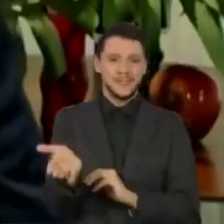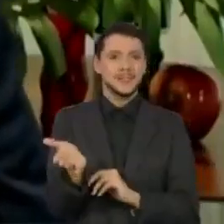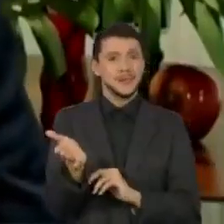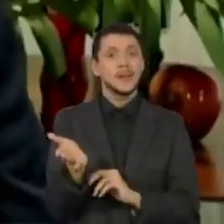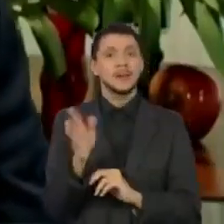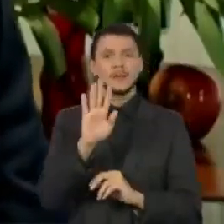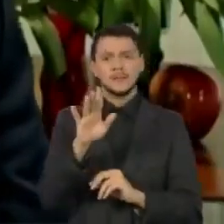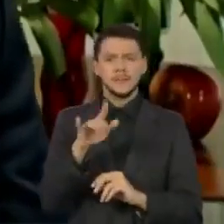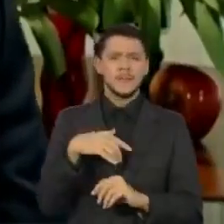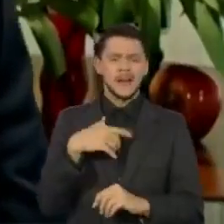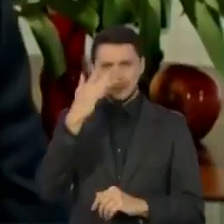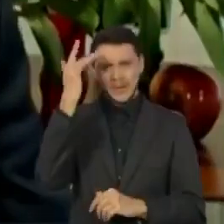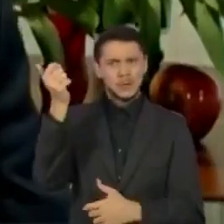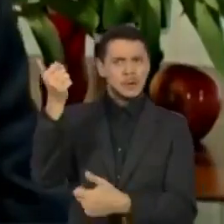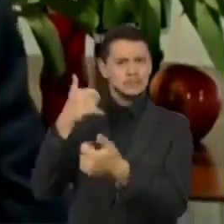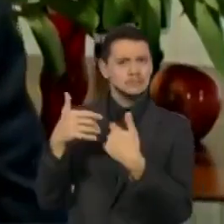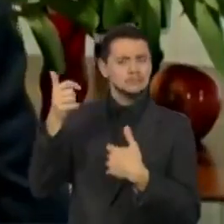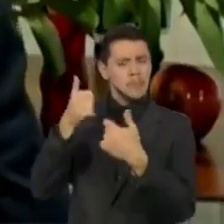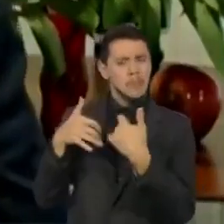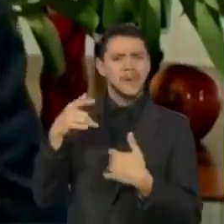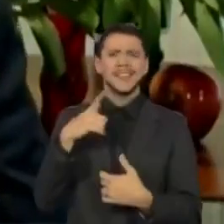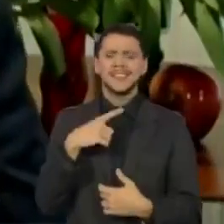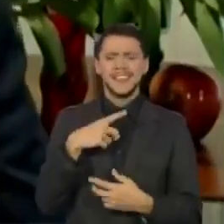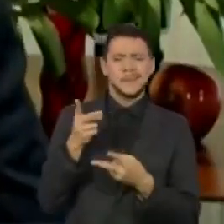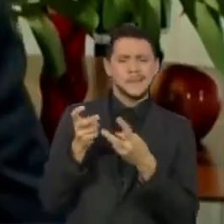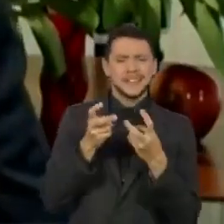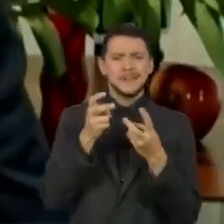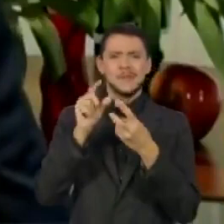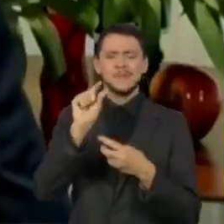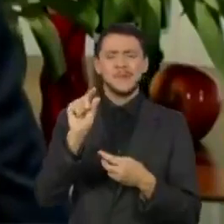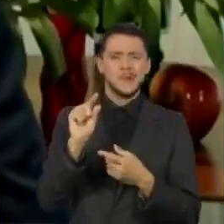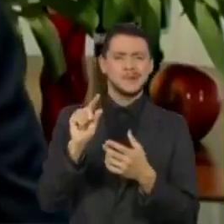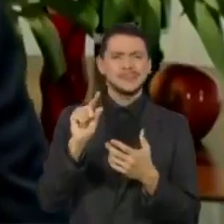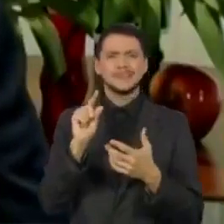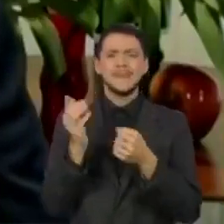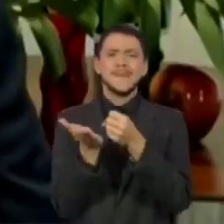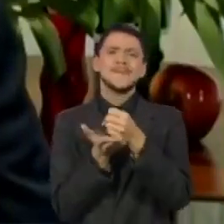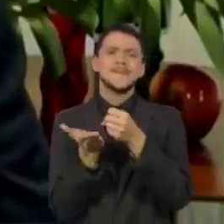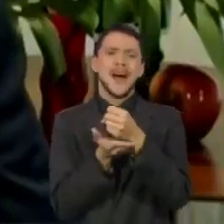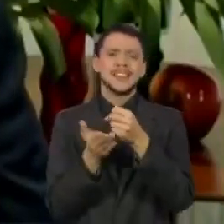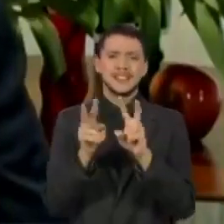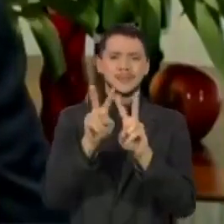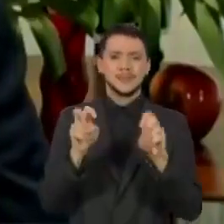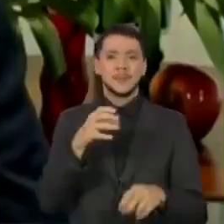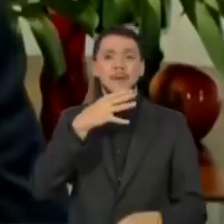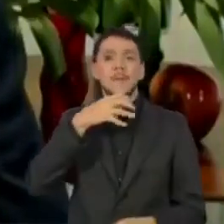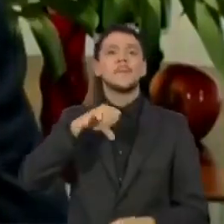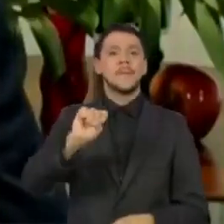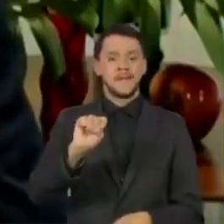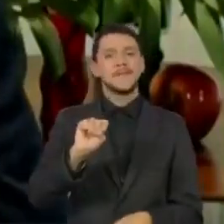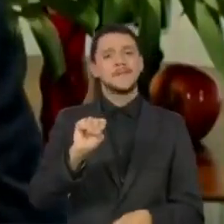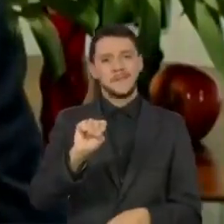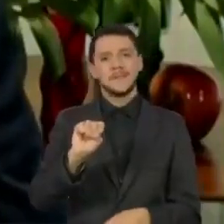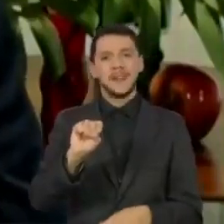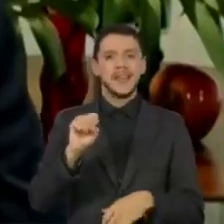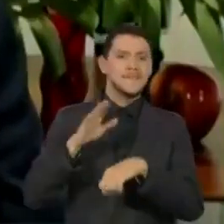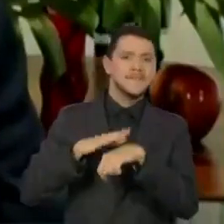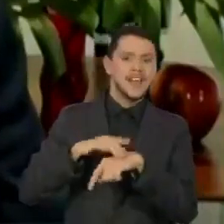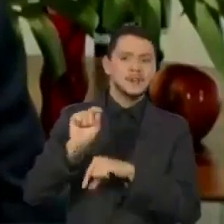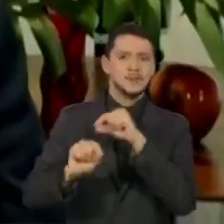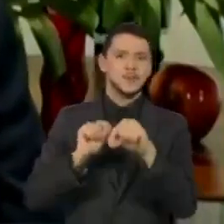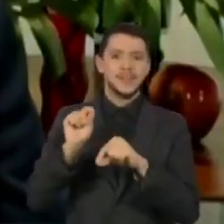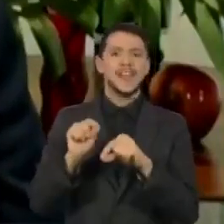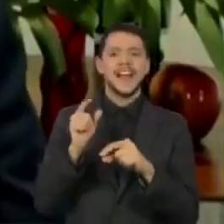ouvir falar, tem aí uma percepção um pouco mais rasa daquilo que fez Paulo Freire e acaba identificando